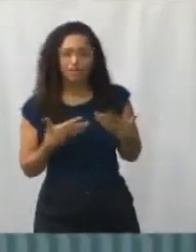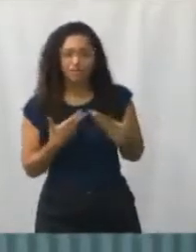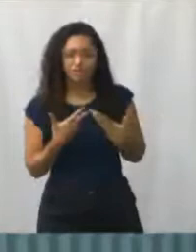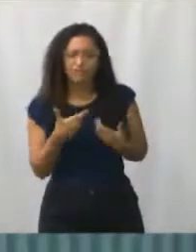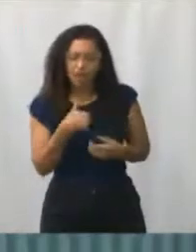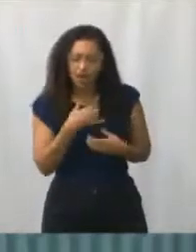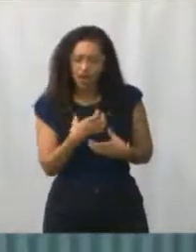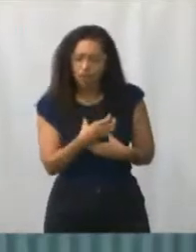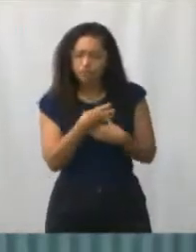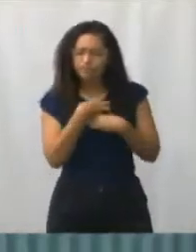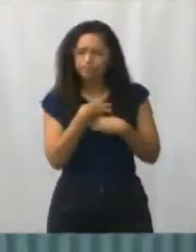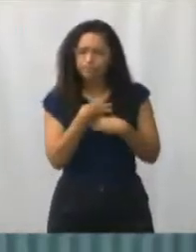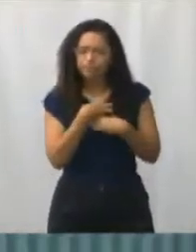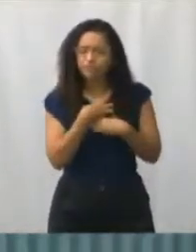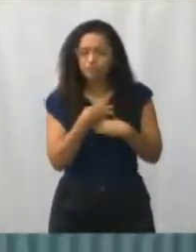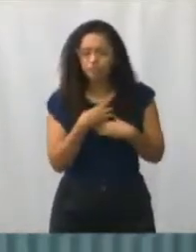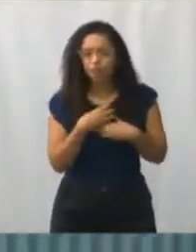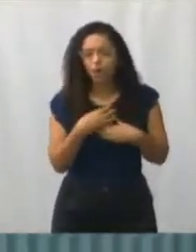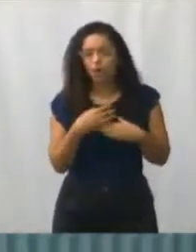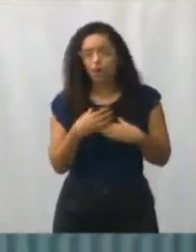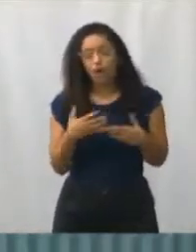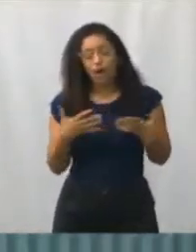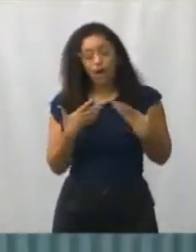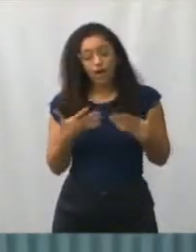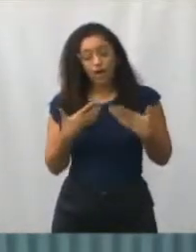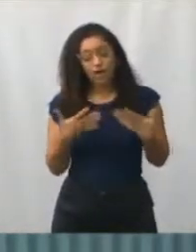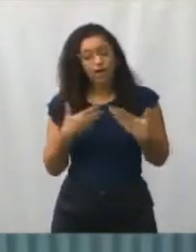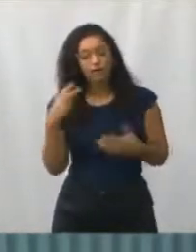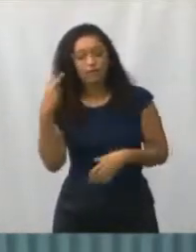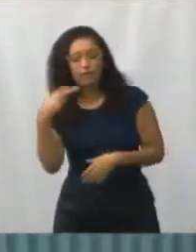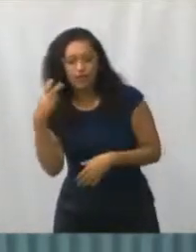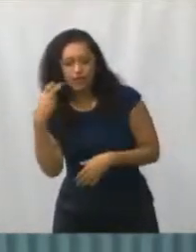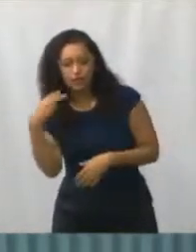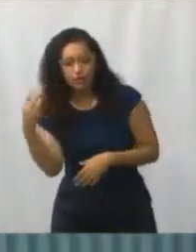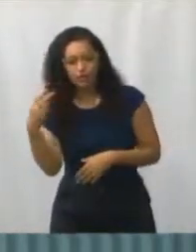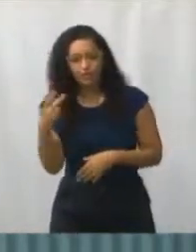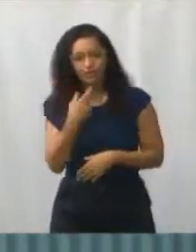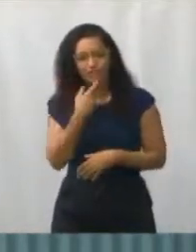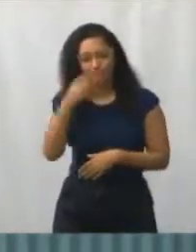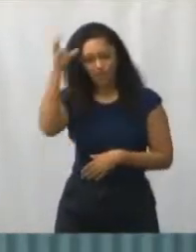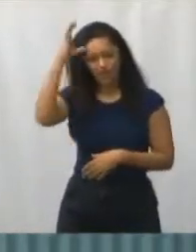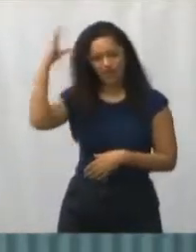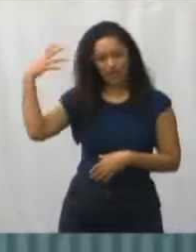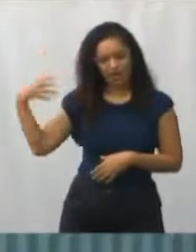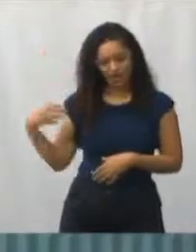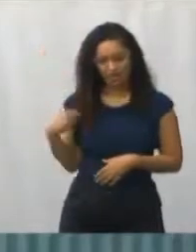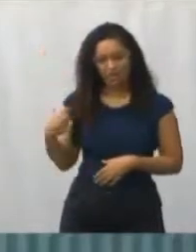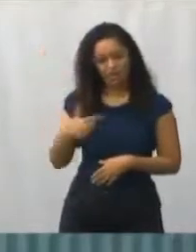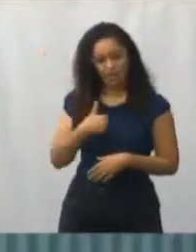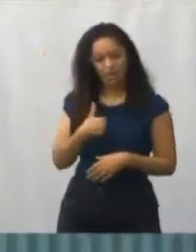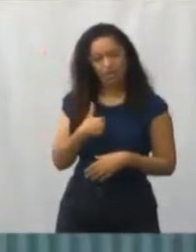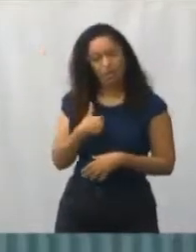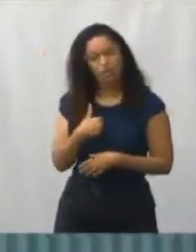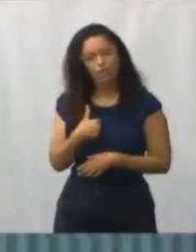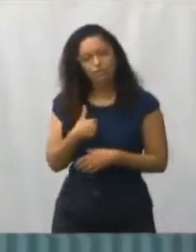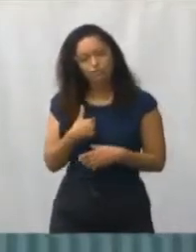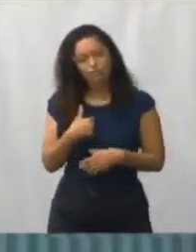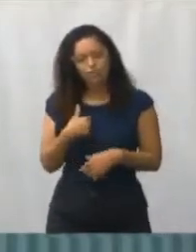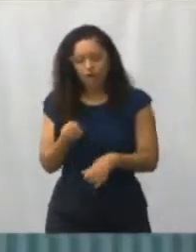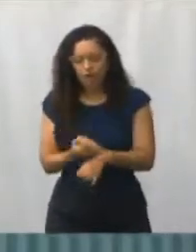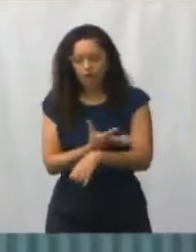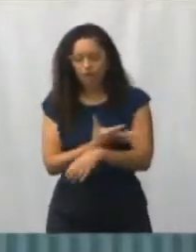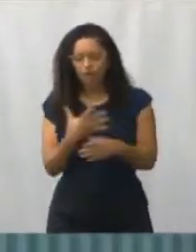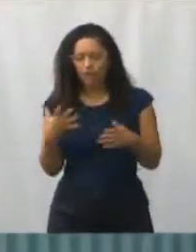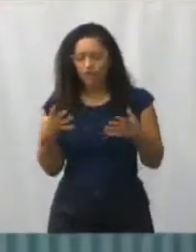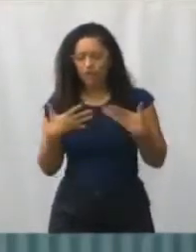o território do bem, o que deixou alegre é que a secretária Nara Borgo também estava presente